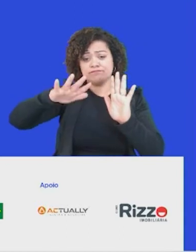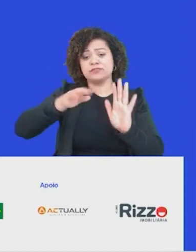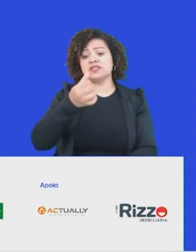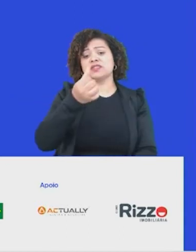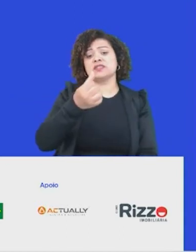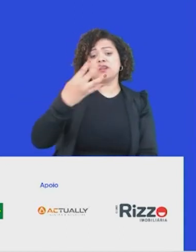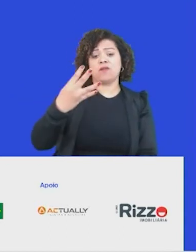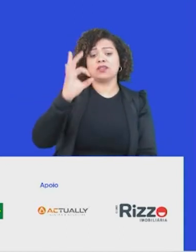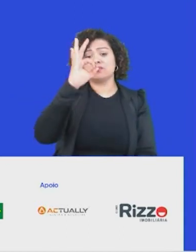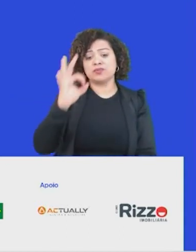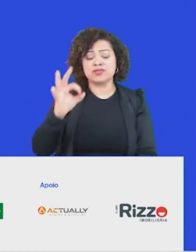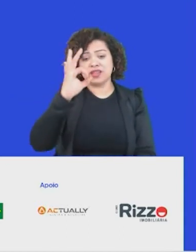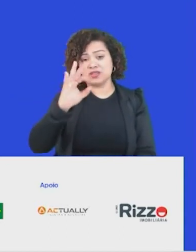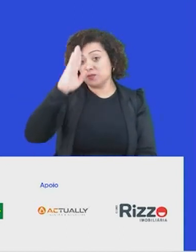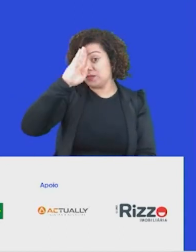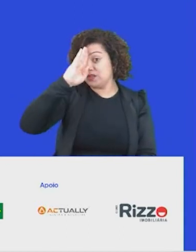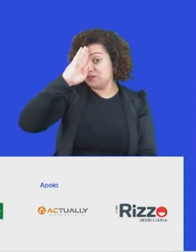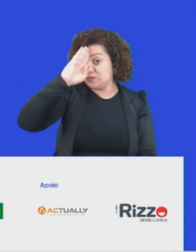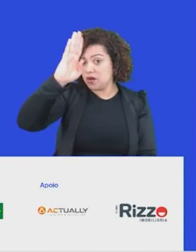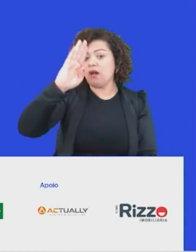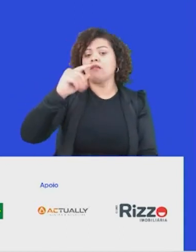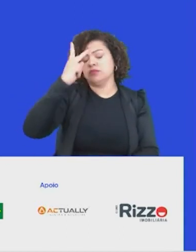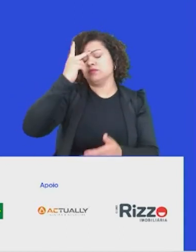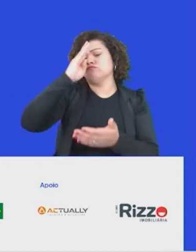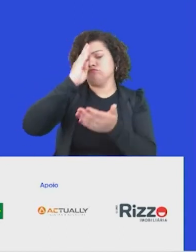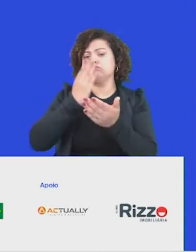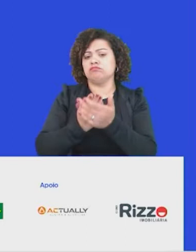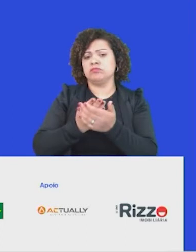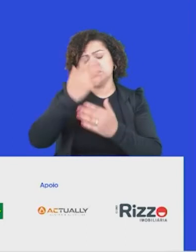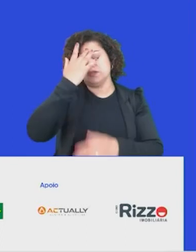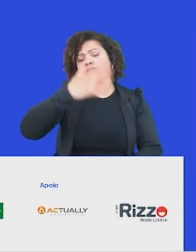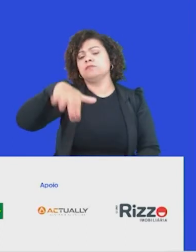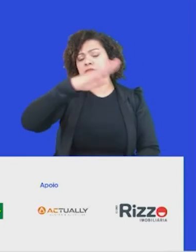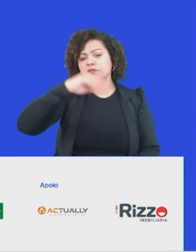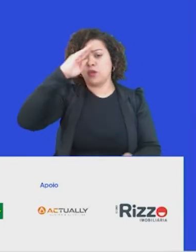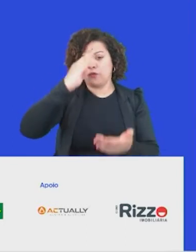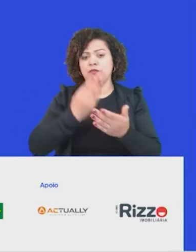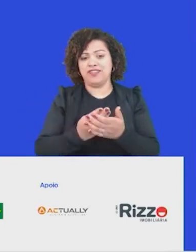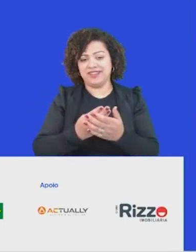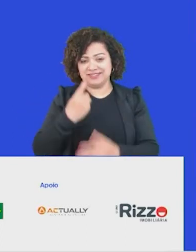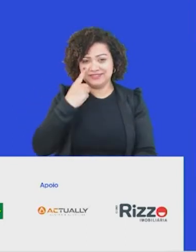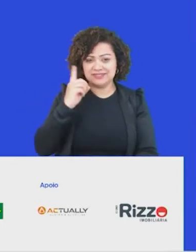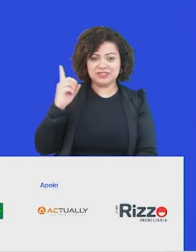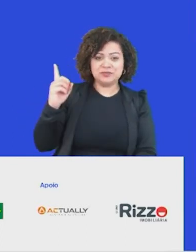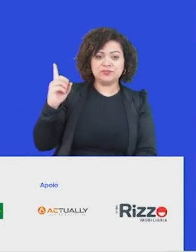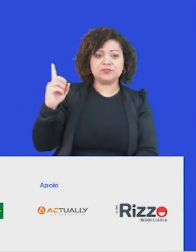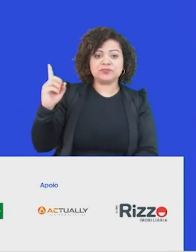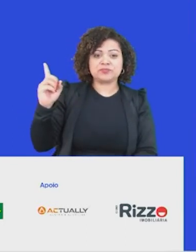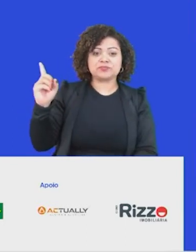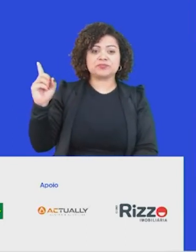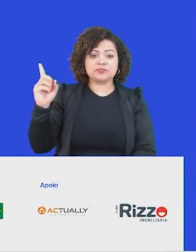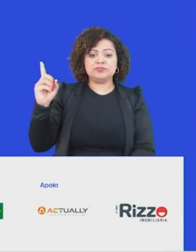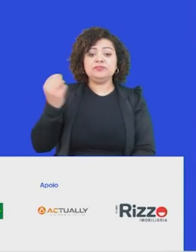são as principais destinatárias da confiança da sociedade de forma geral na capacidade de